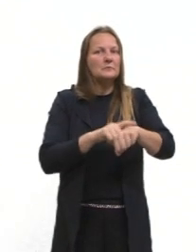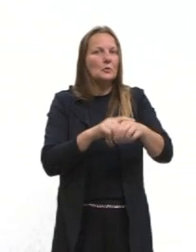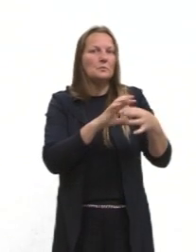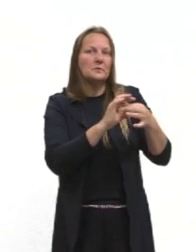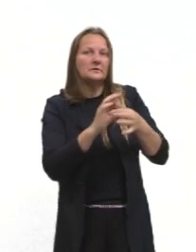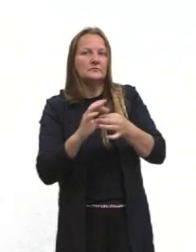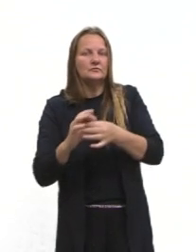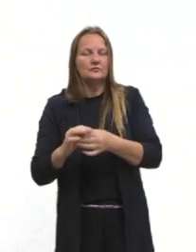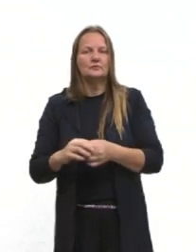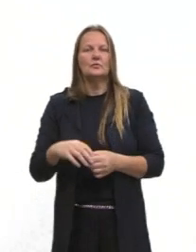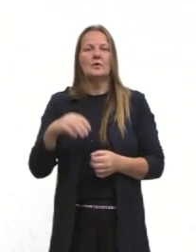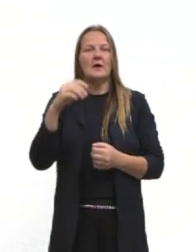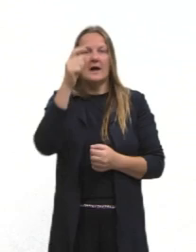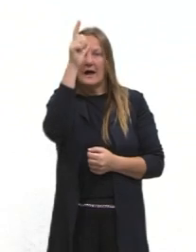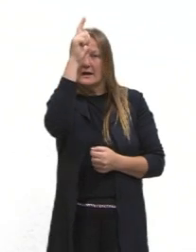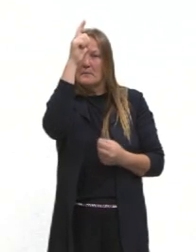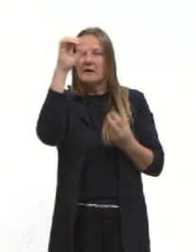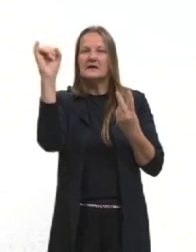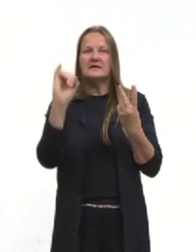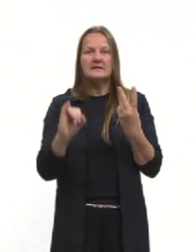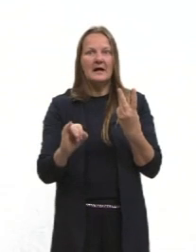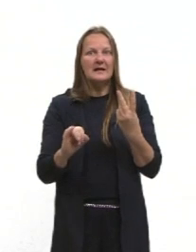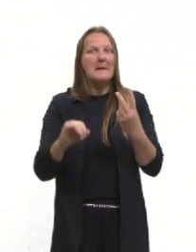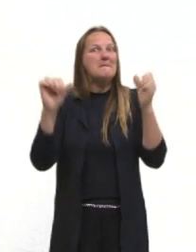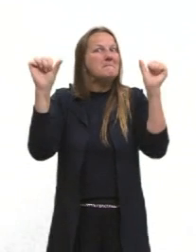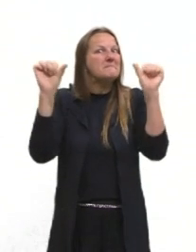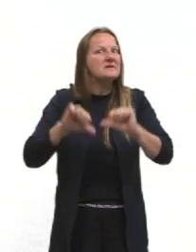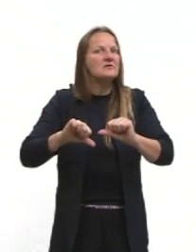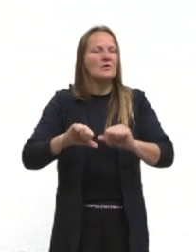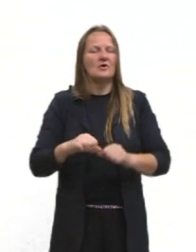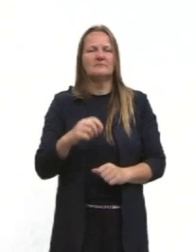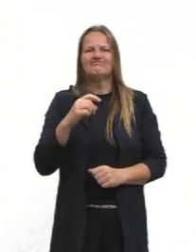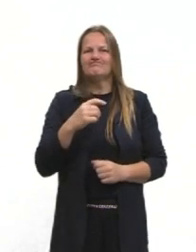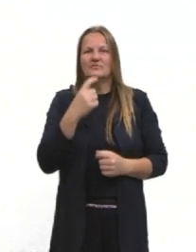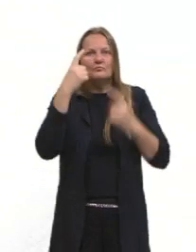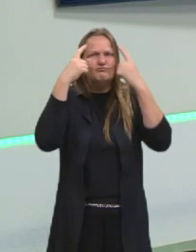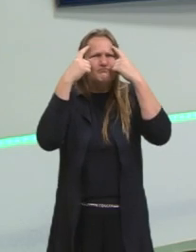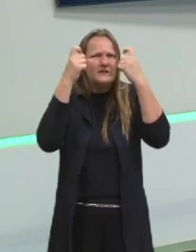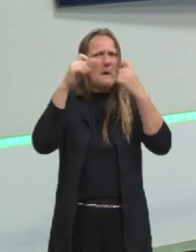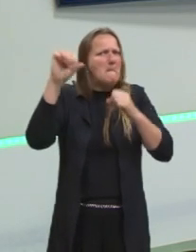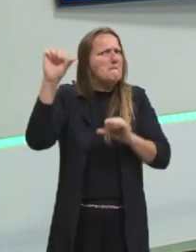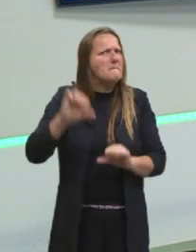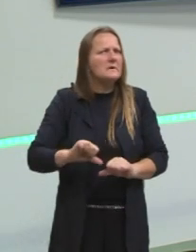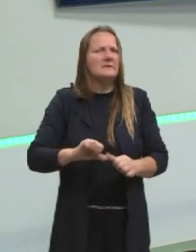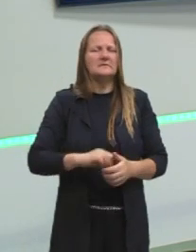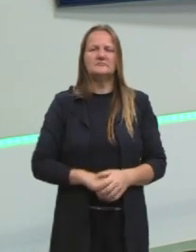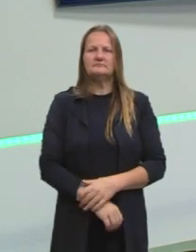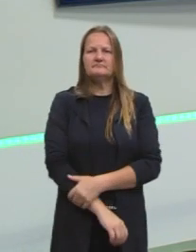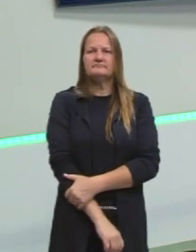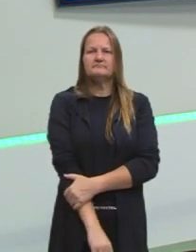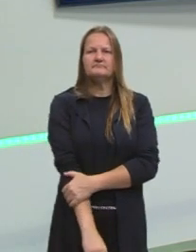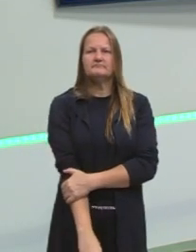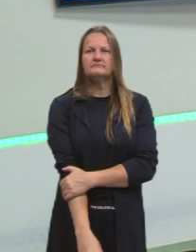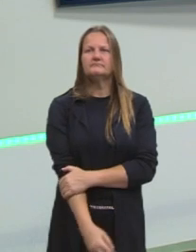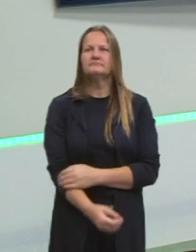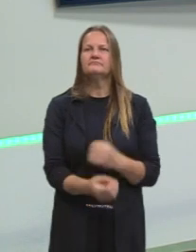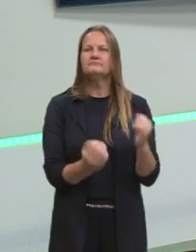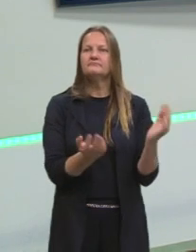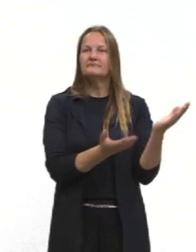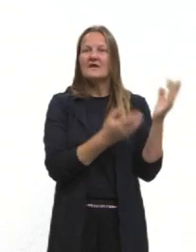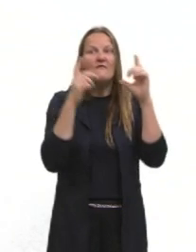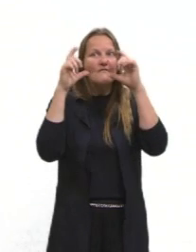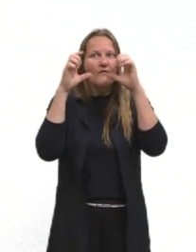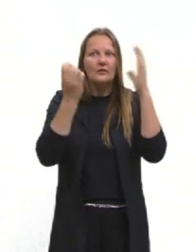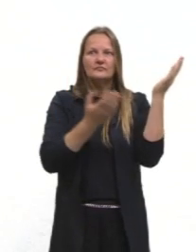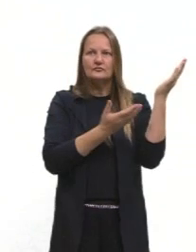Alemanha e na Itália, esse racismo muito mais violento, muito mais exacerbado. E aqui a gente tem algumas imagens